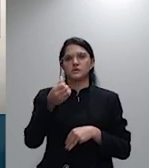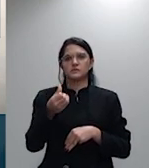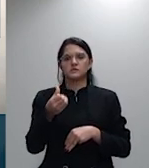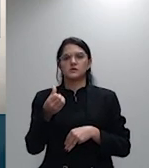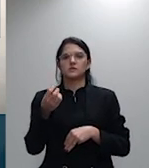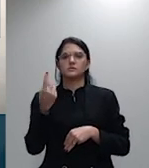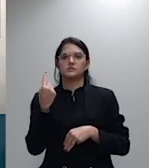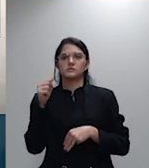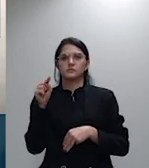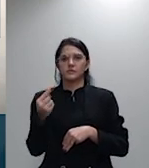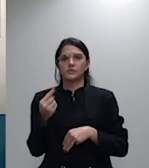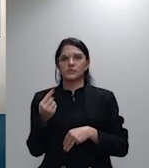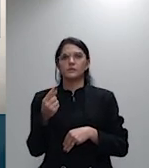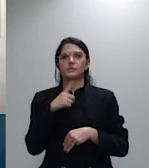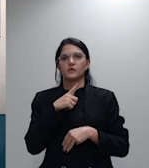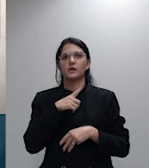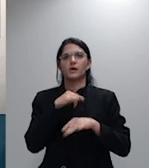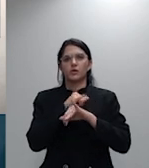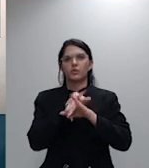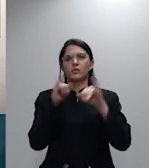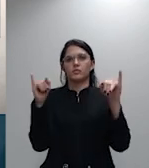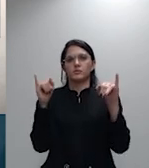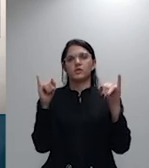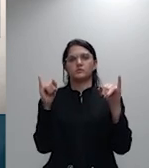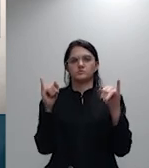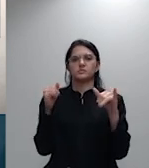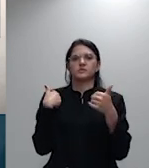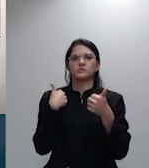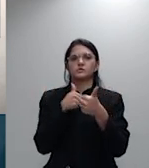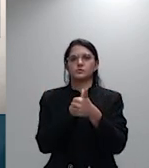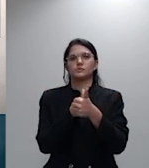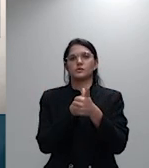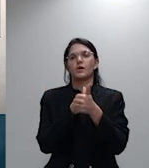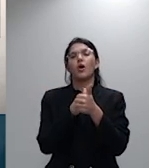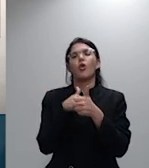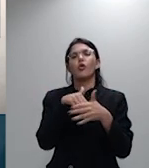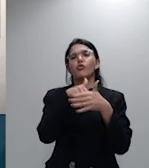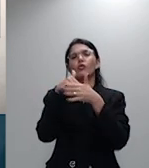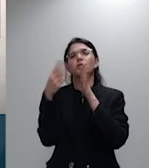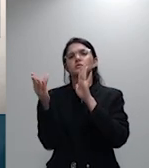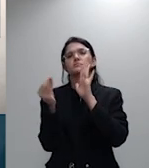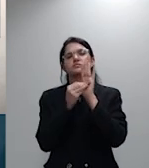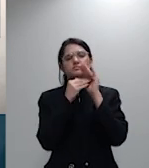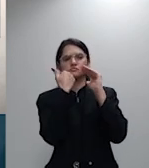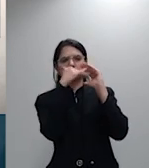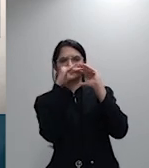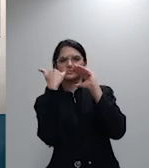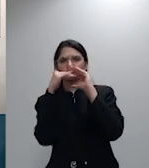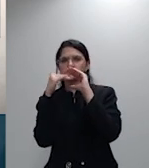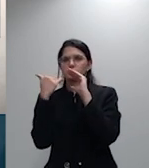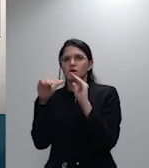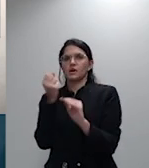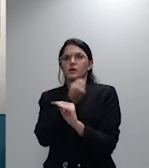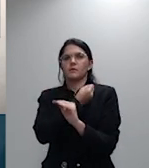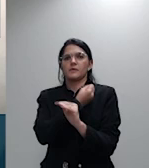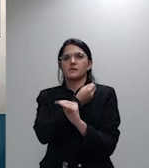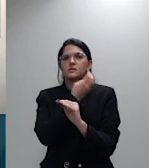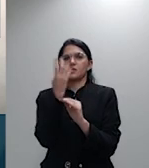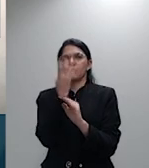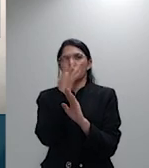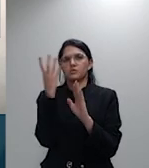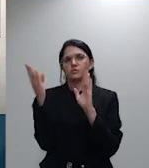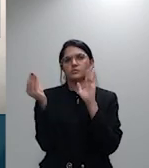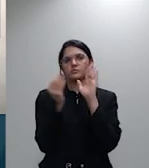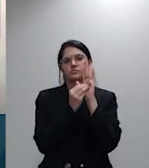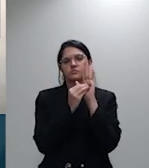apenas a síntese do voto que já mandei a vossa excelência está na página 4 e bíblia conflito negativo de competência